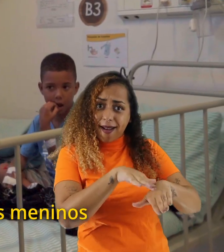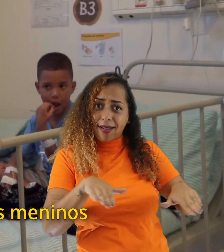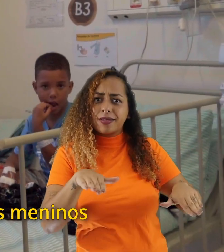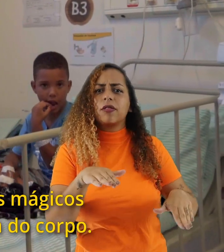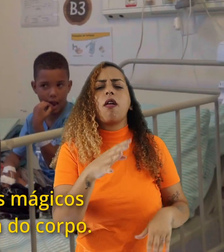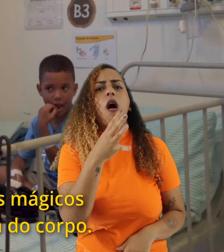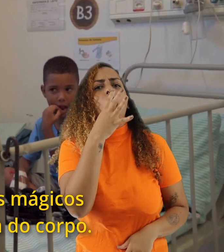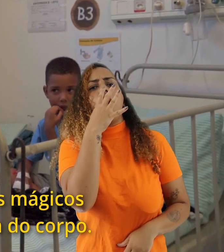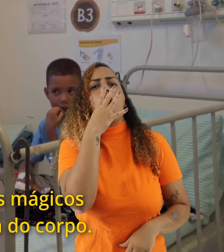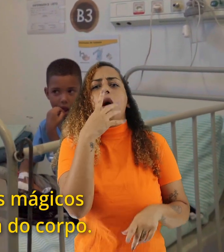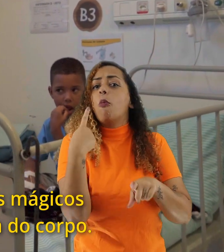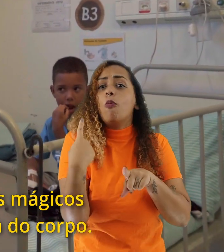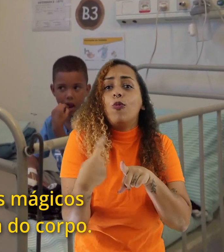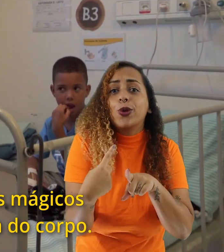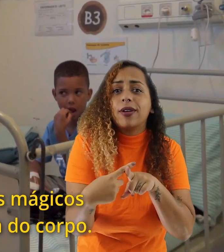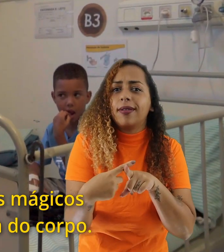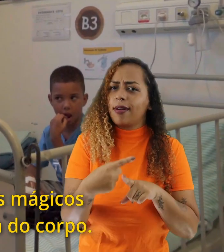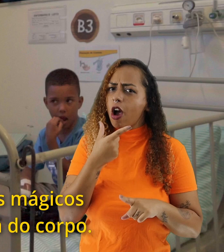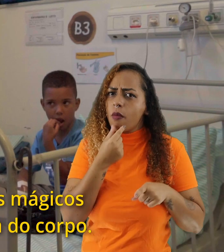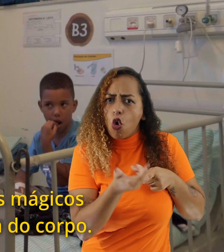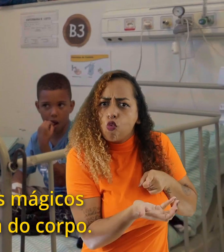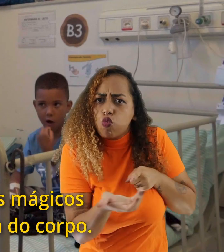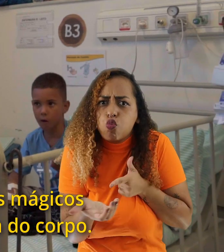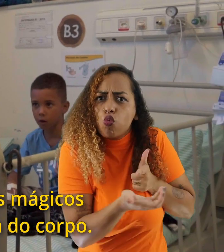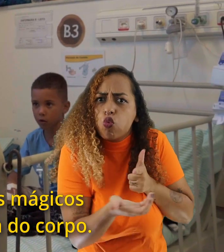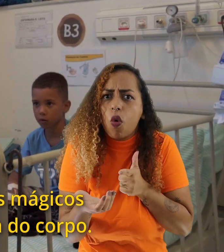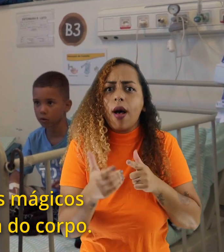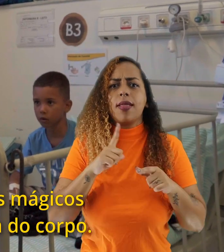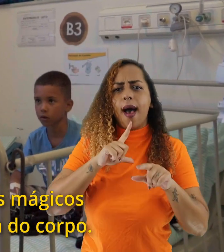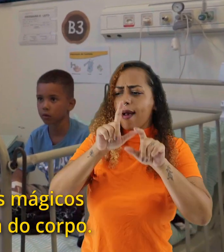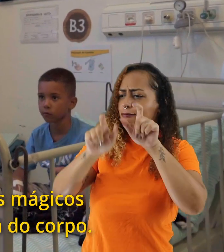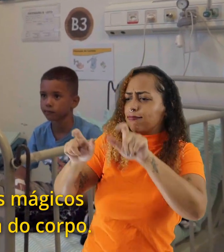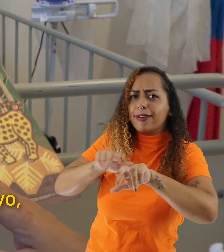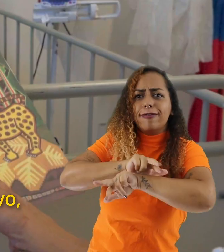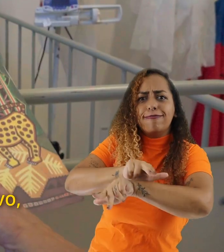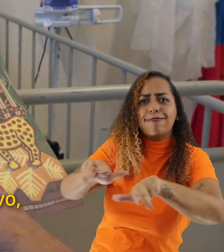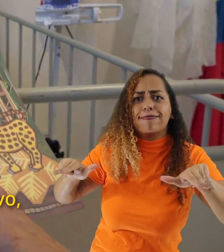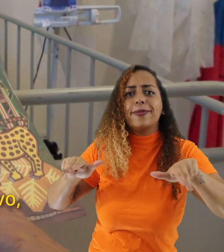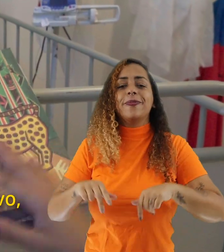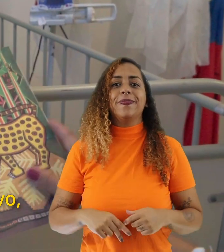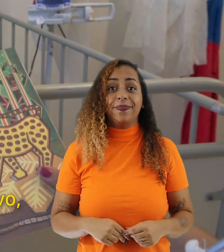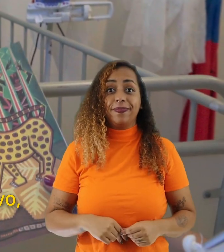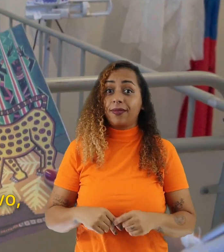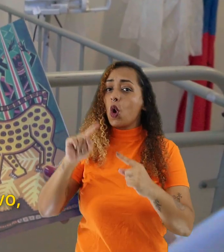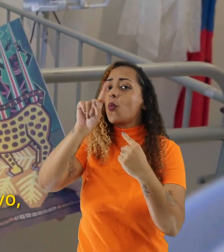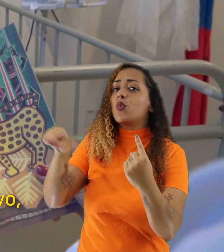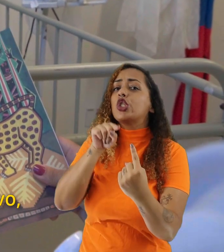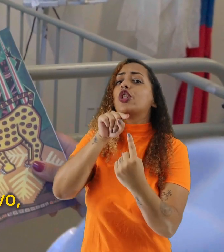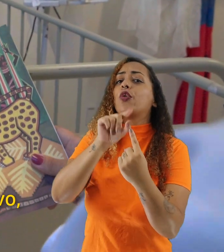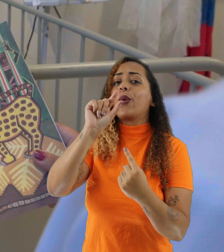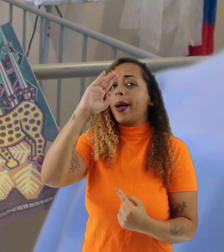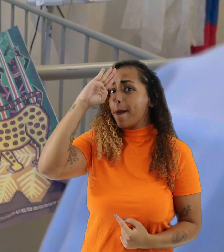meninos foram os inúmeros amuletos mágicos que o caçador trazia em volta do corpo. O nosso maior objetivo é, além de